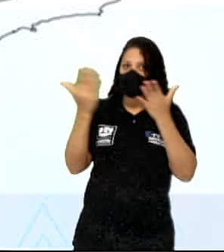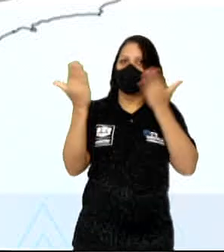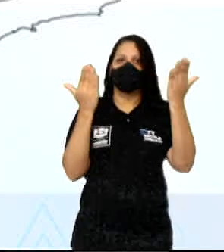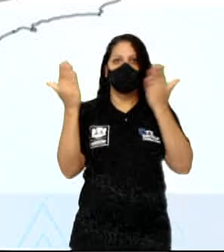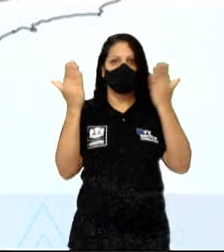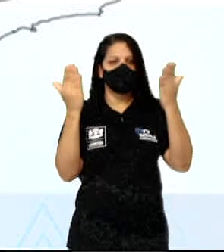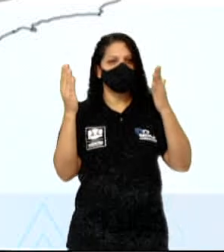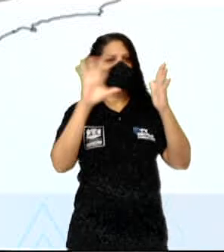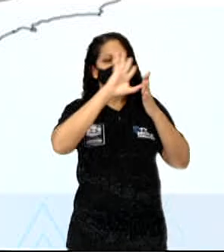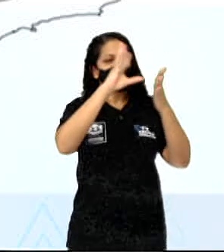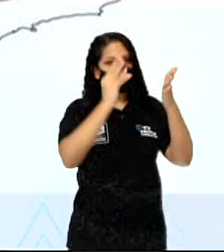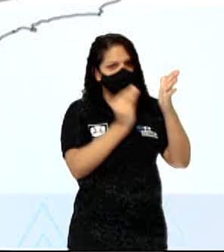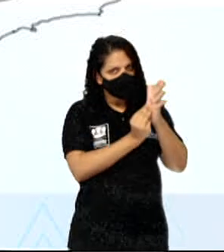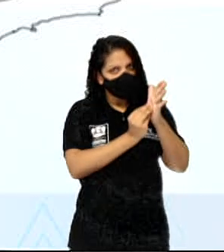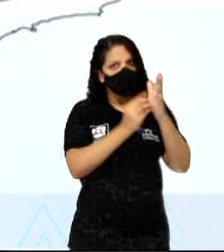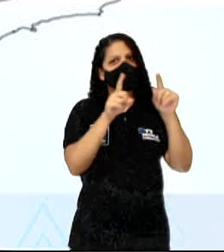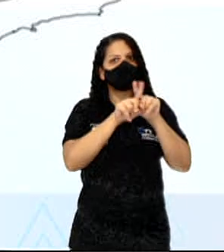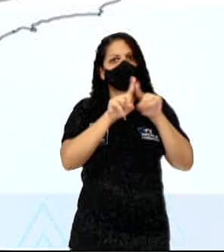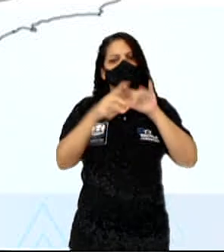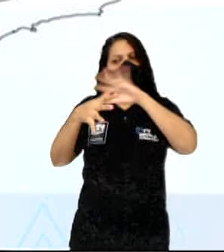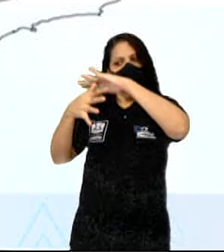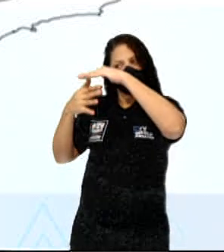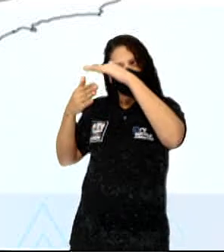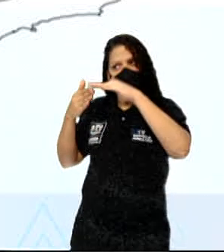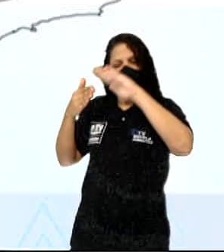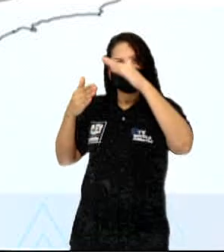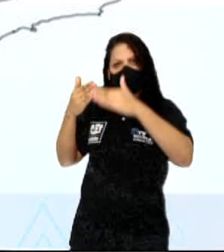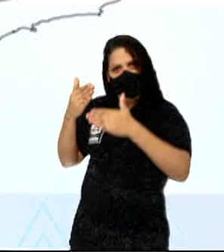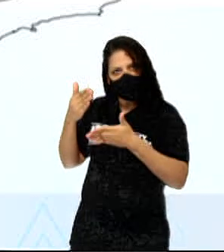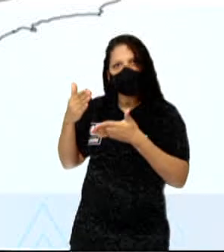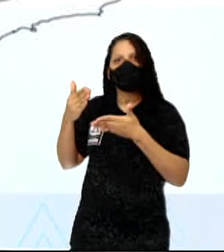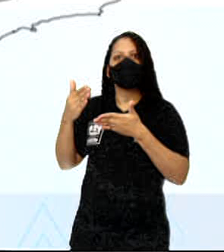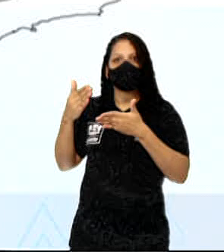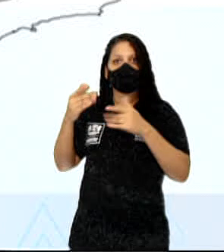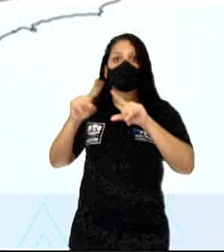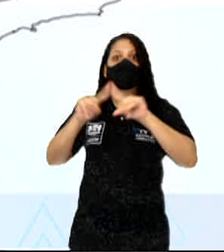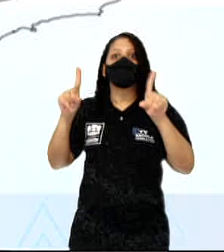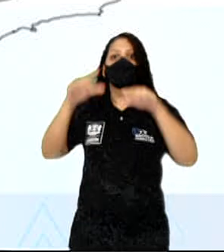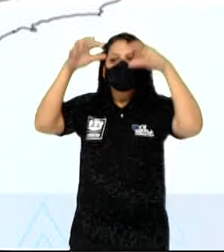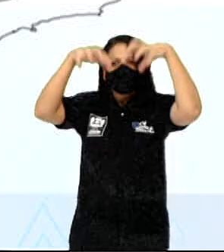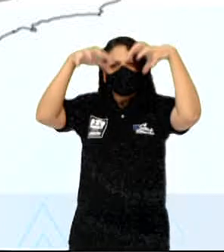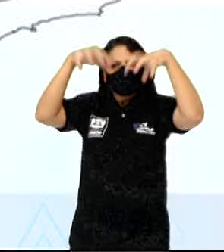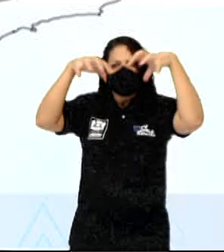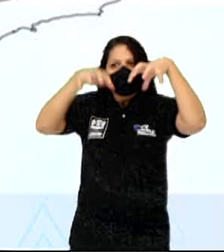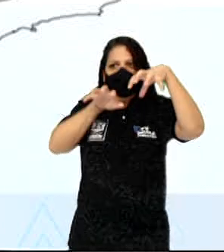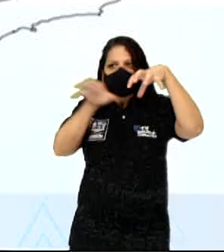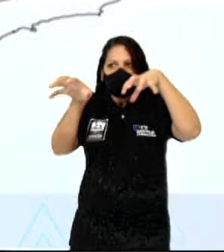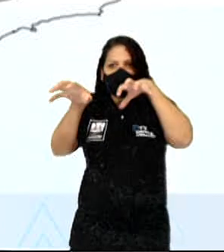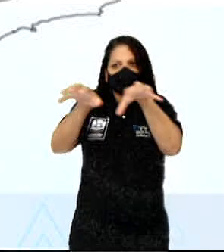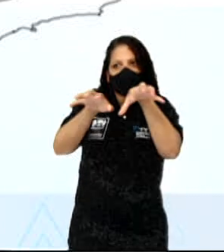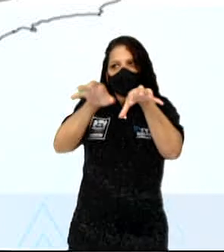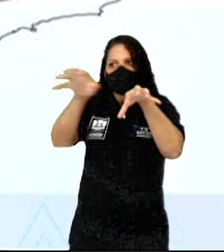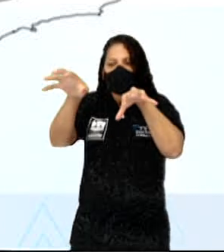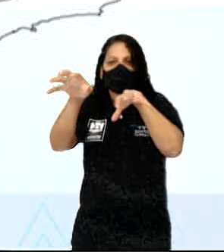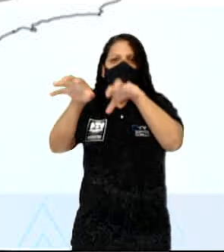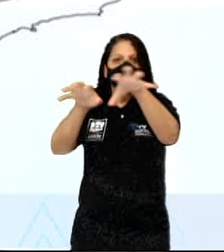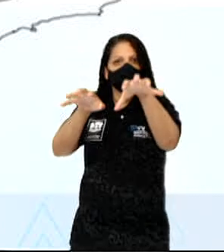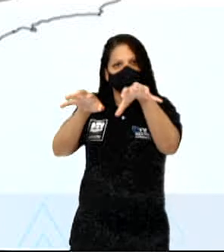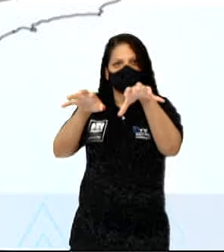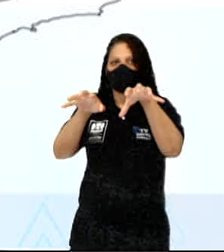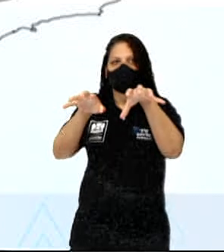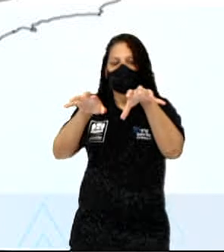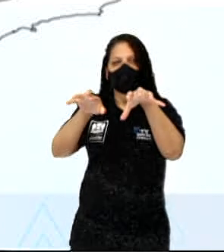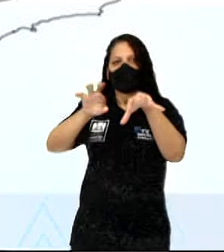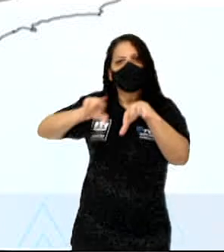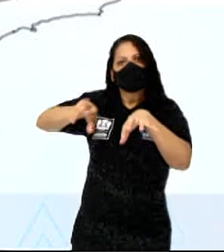Amazônia e com a Mata Atlântica. Mas elas são chuvas bem distribuídas. Você não está vendo aí uma estação que